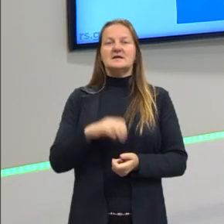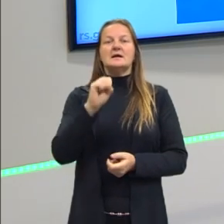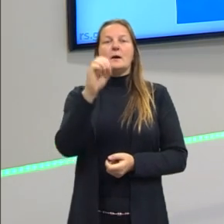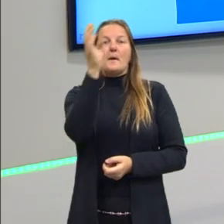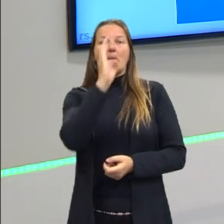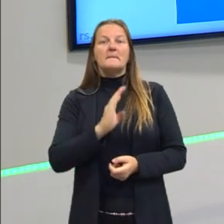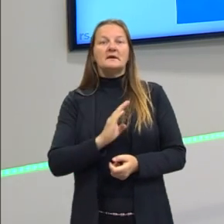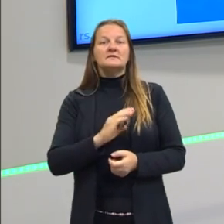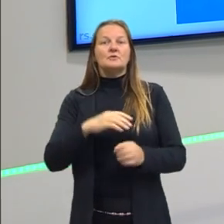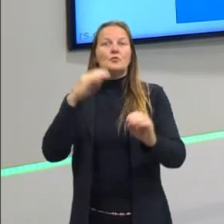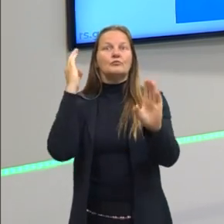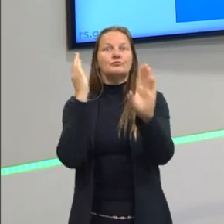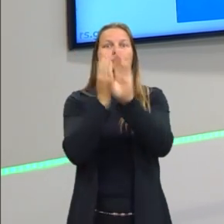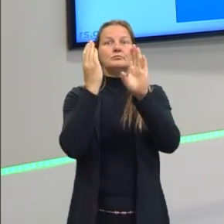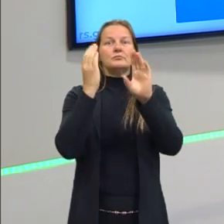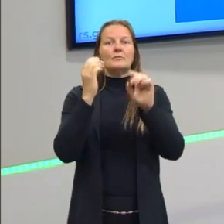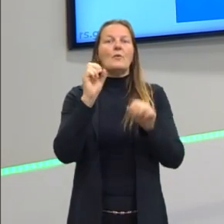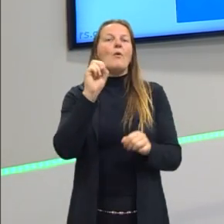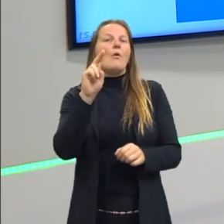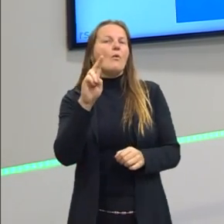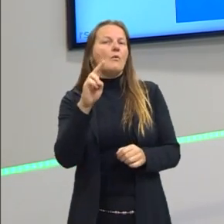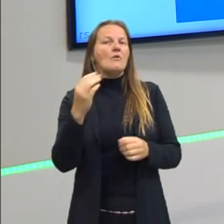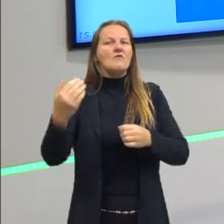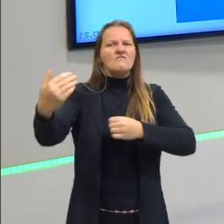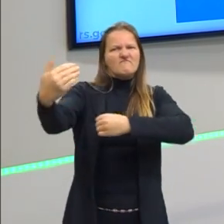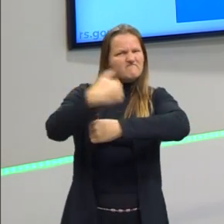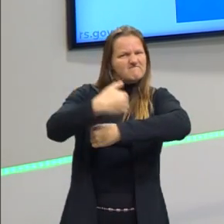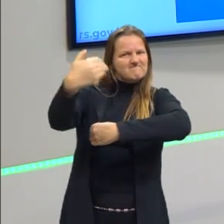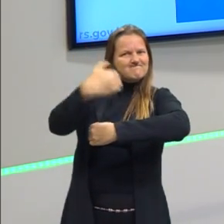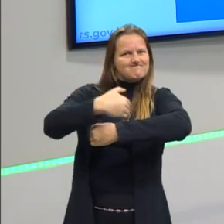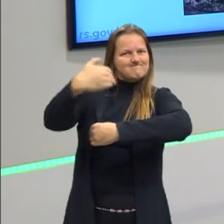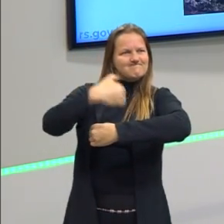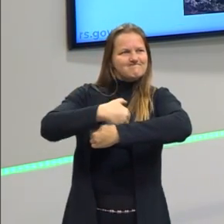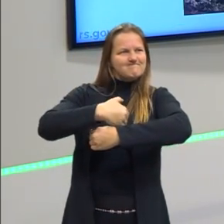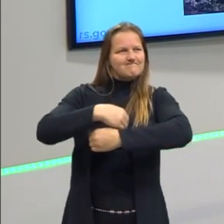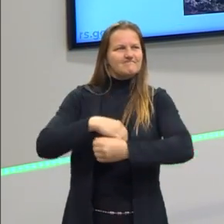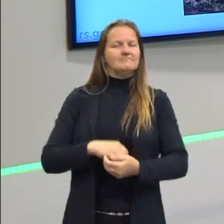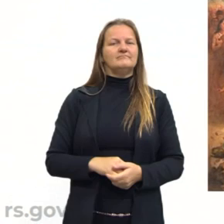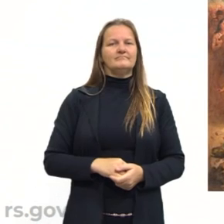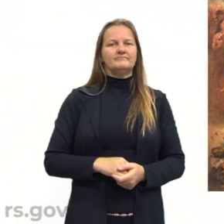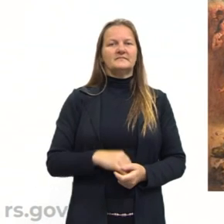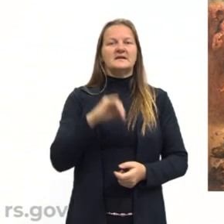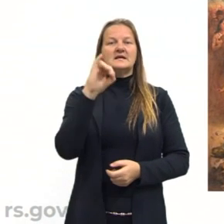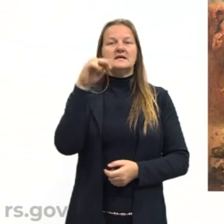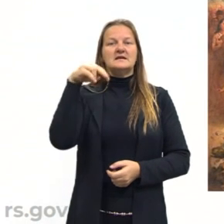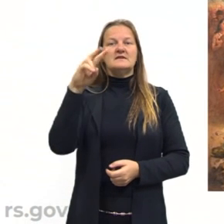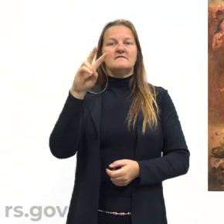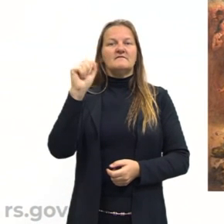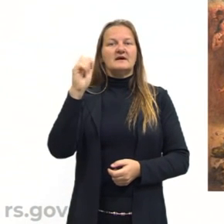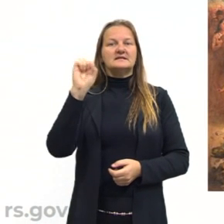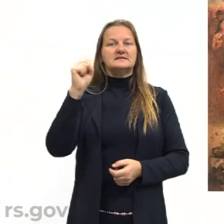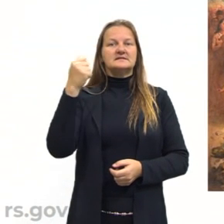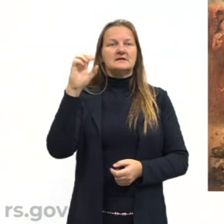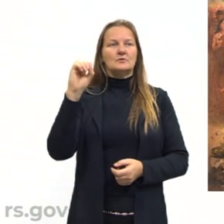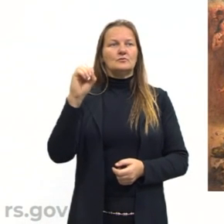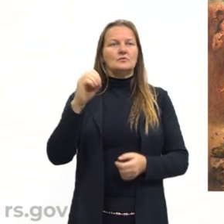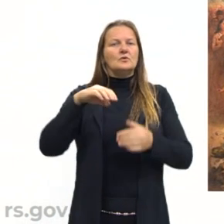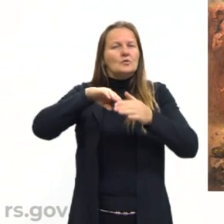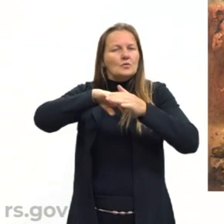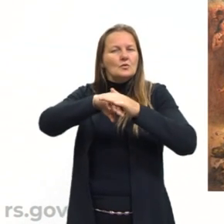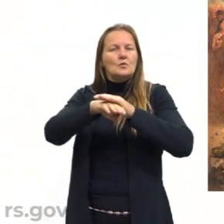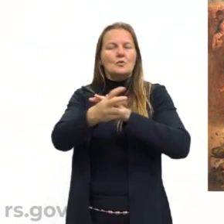Brasil foi descoberto ou invadido? E uma questão muito importante aí é a da